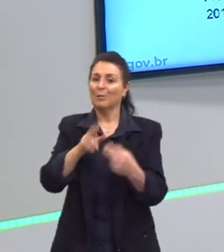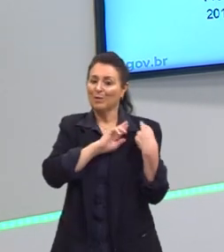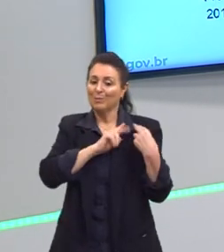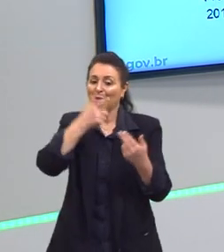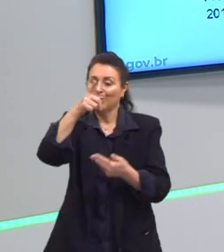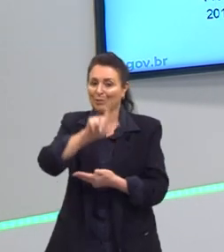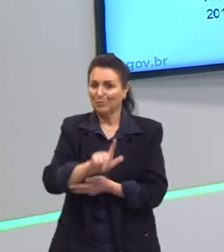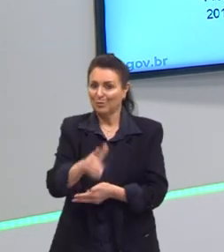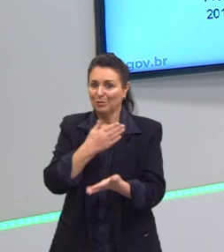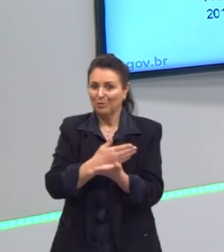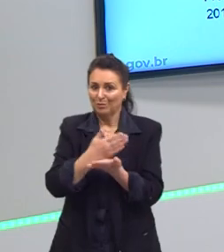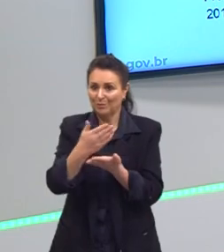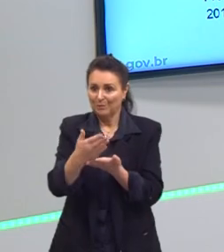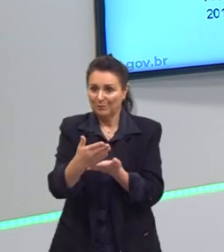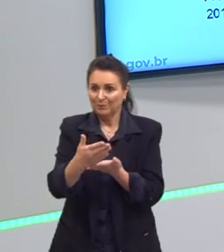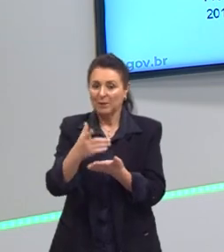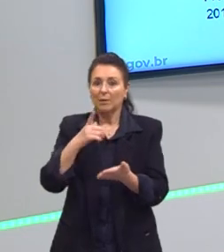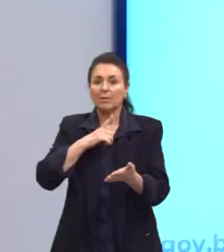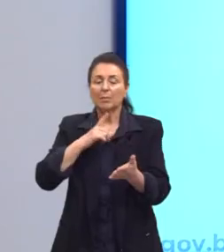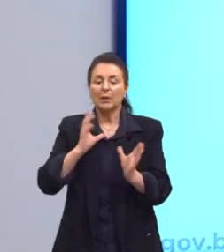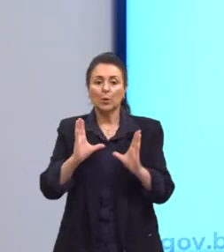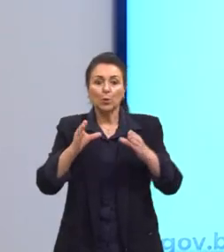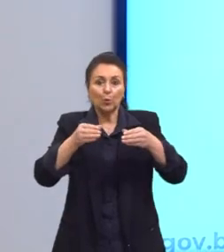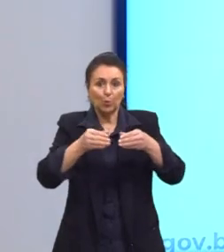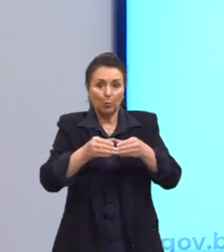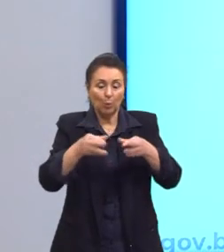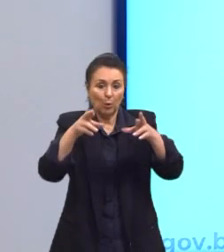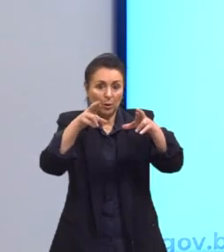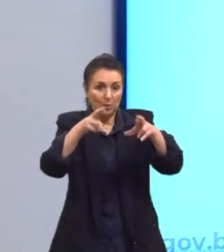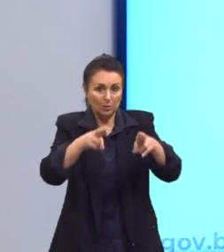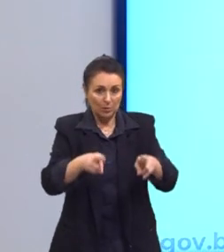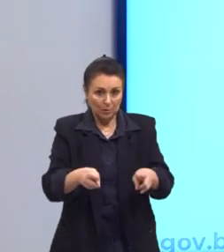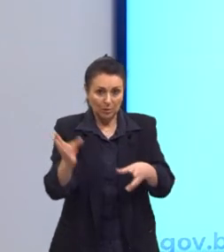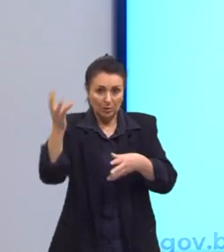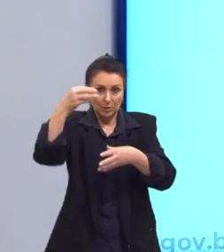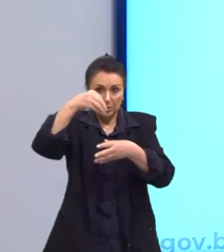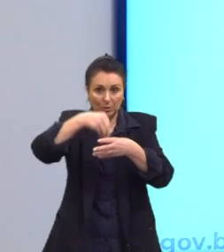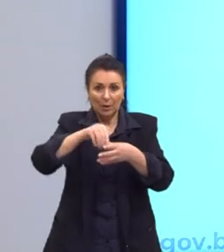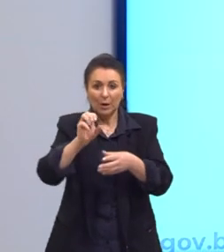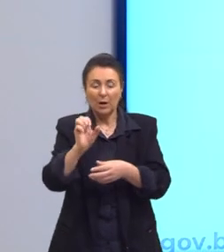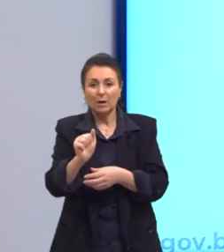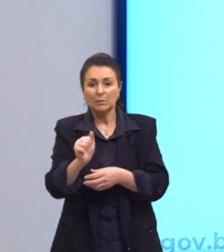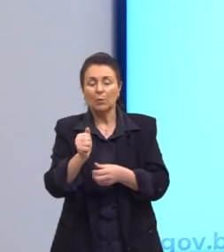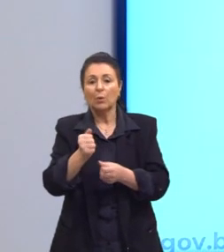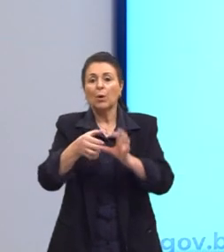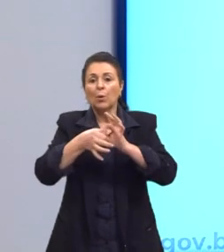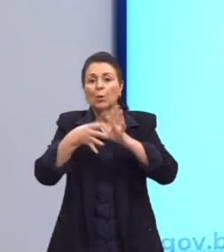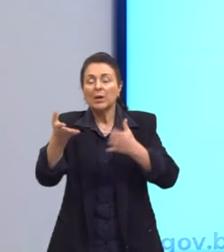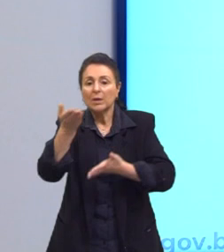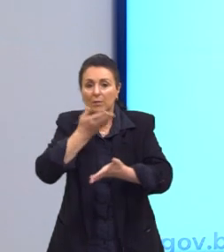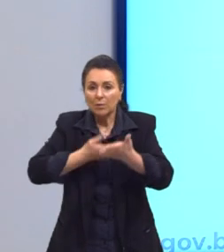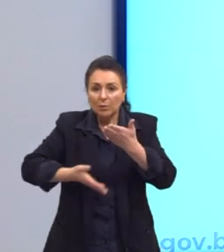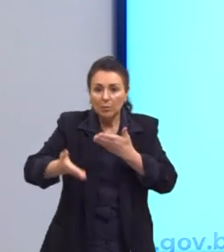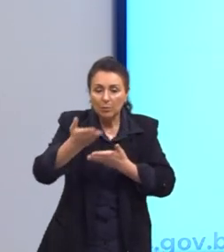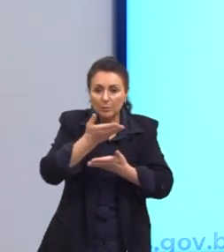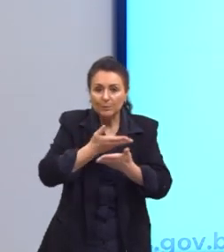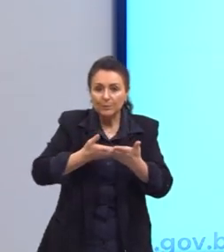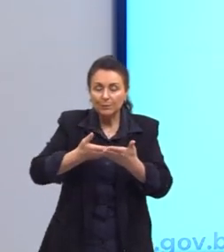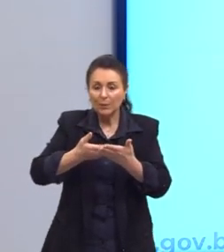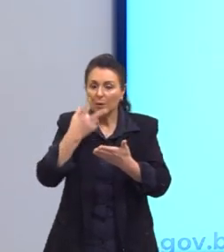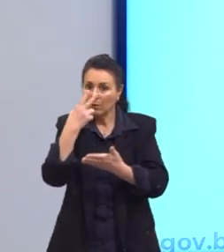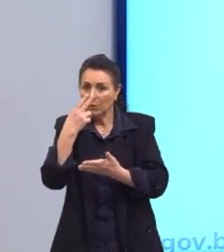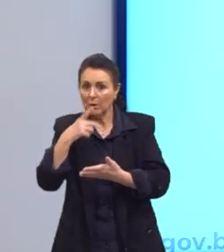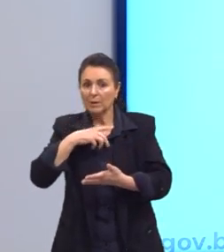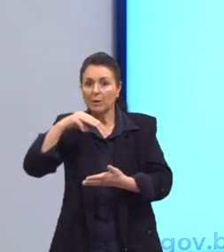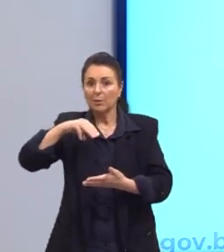Nós temos aqui o nosso exemplo do nosso bloco regional, nesse processo de integração aduaneira, livre comércio, mercado comum. Nós temos o